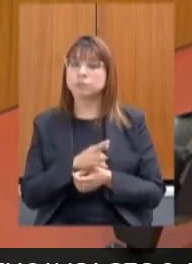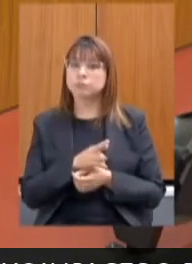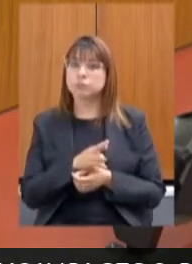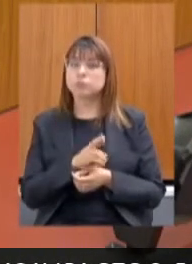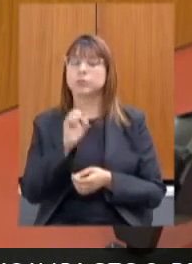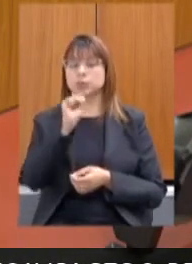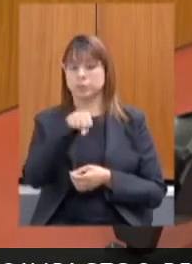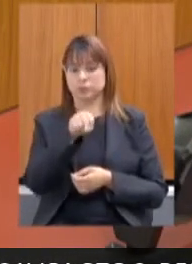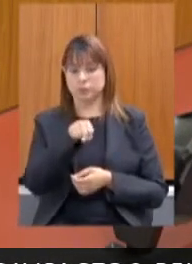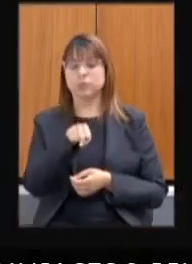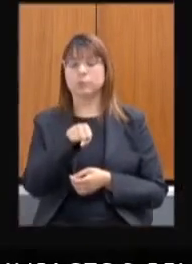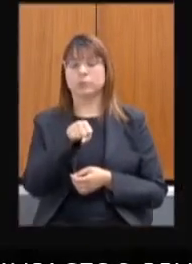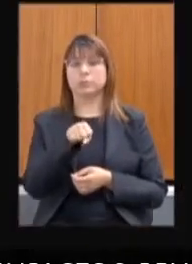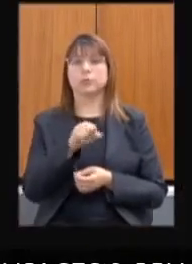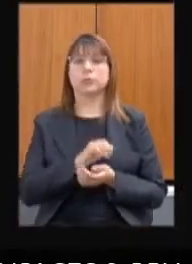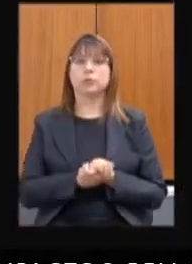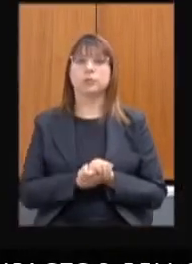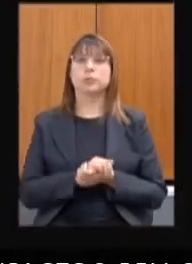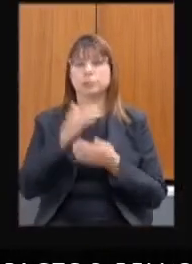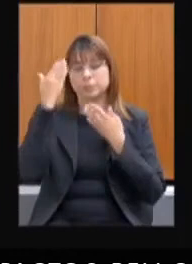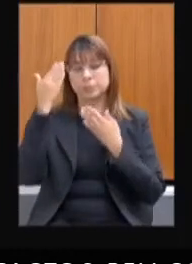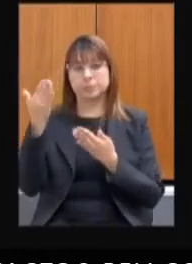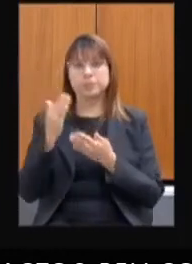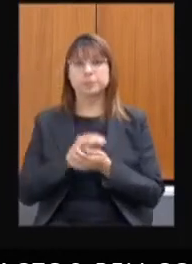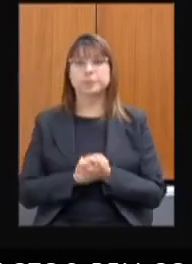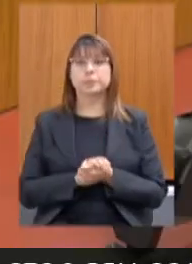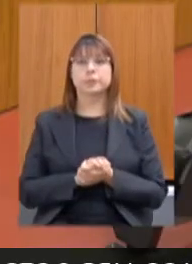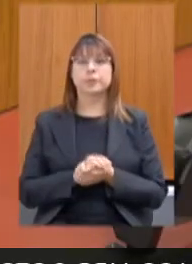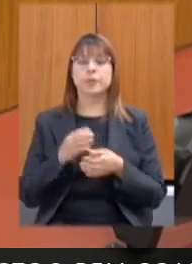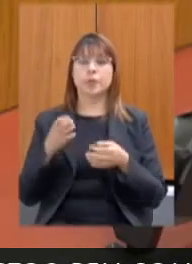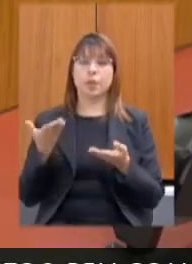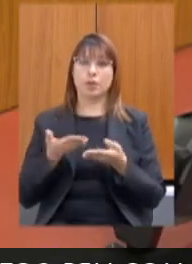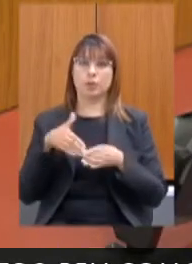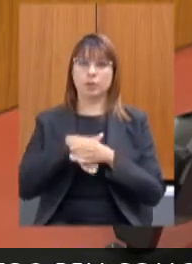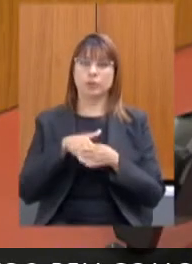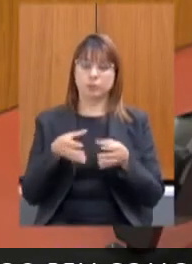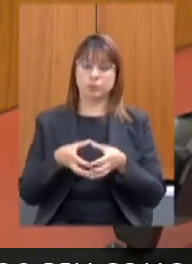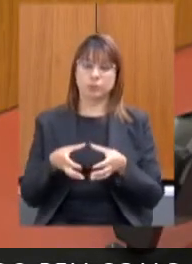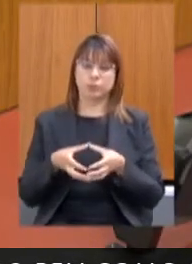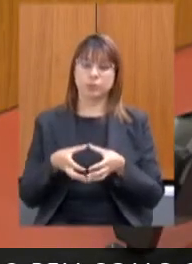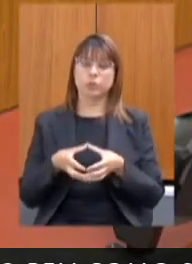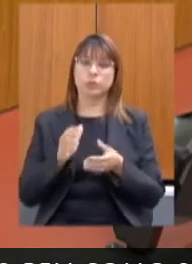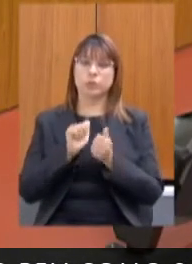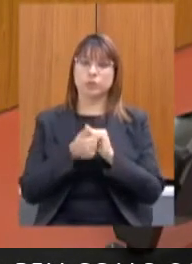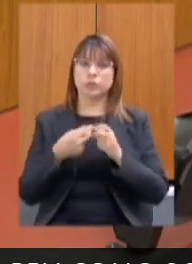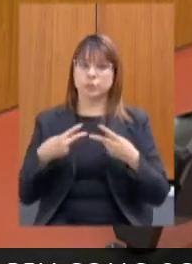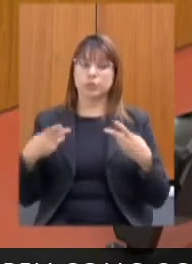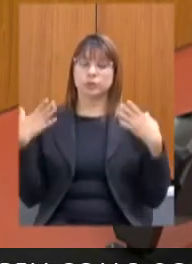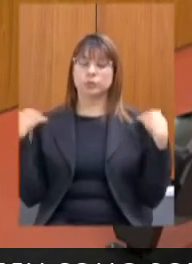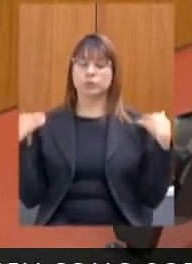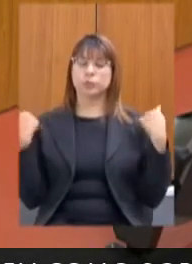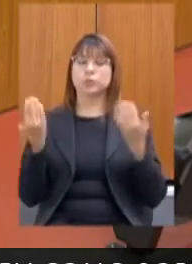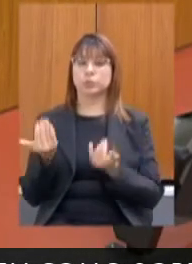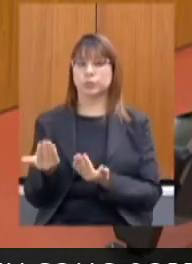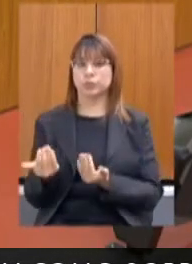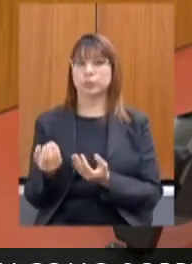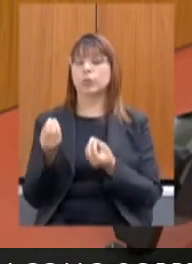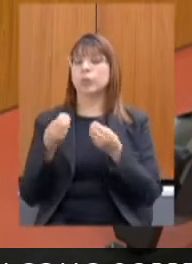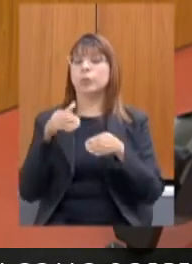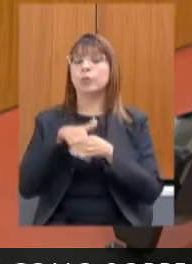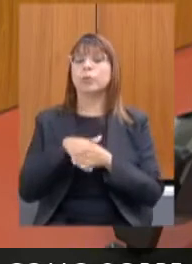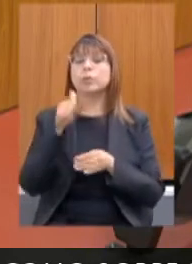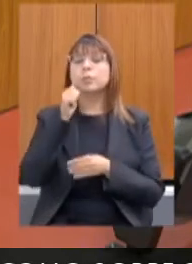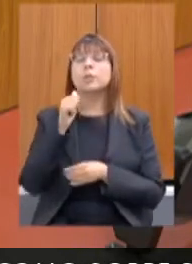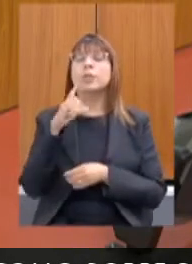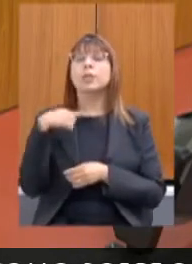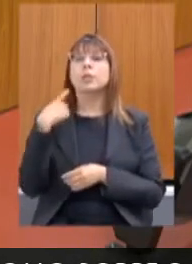voto sim presidente obrigada deputada votação agora pela comissão de esporte lazer e juventude como vota